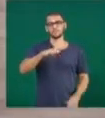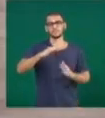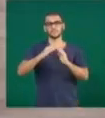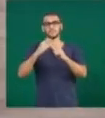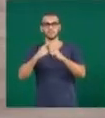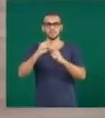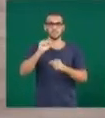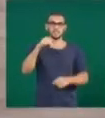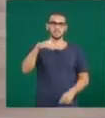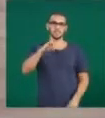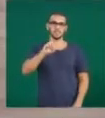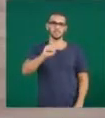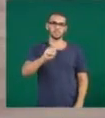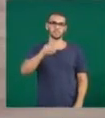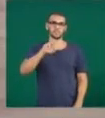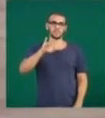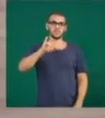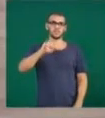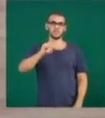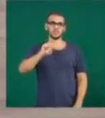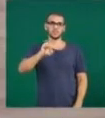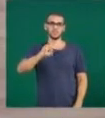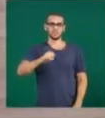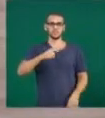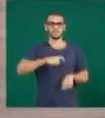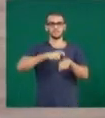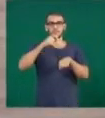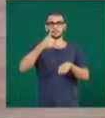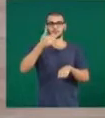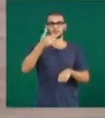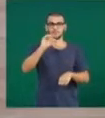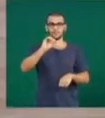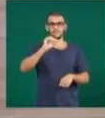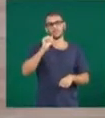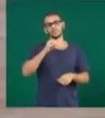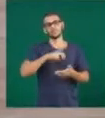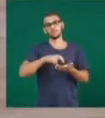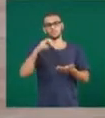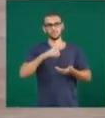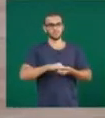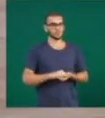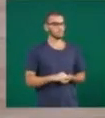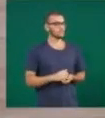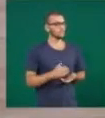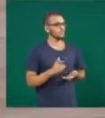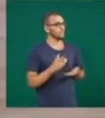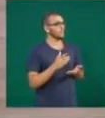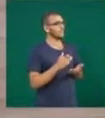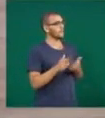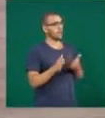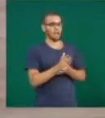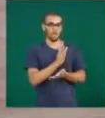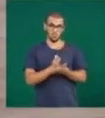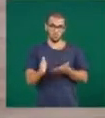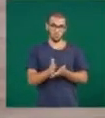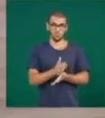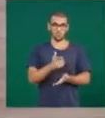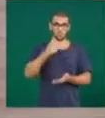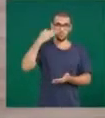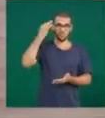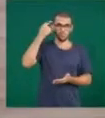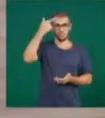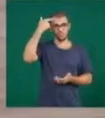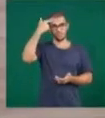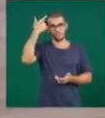Para alguns filósofos, a gratidão é considerada uma das virtudes mais importantes do ser humano. Para falar sobre o